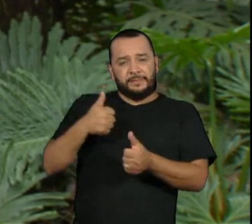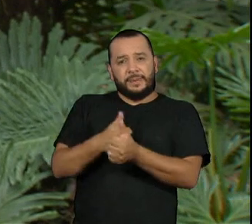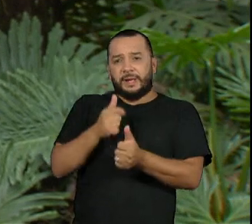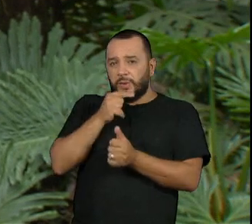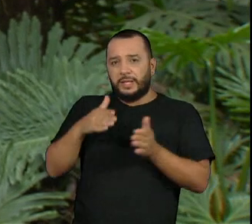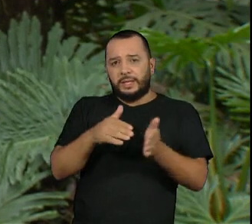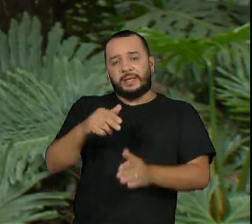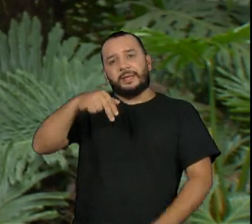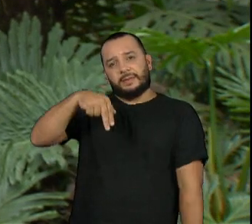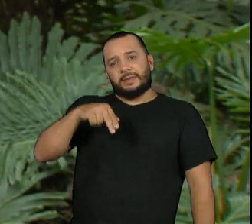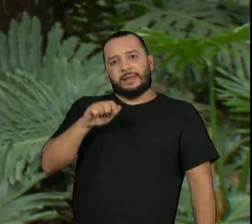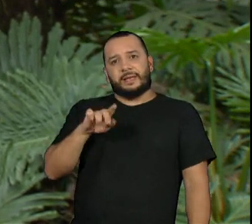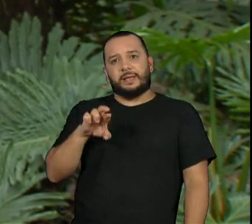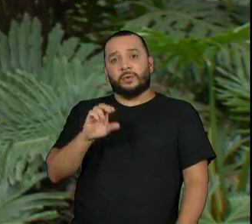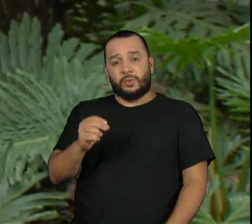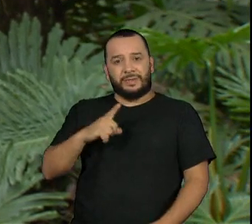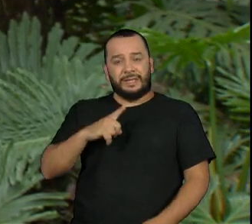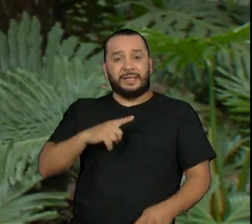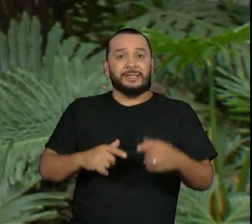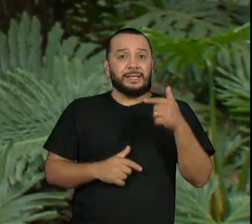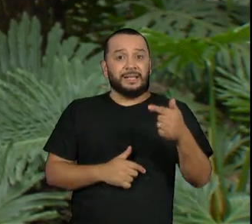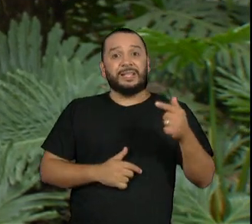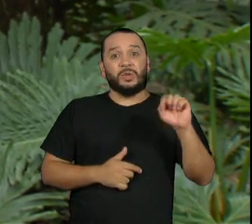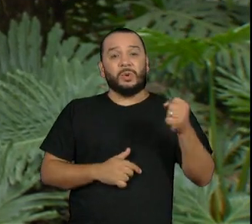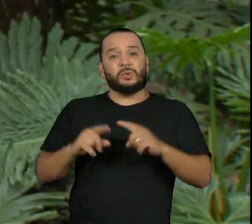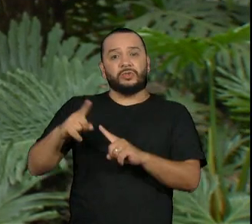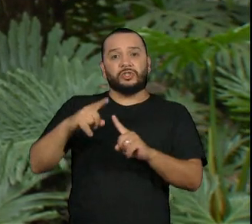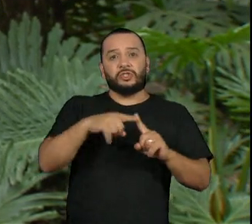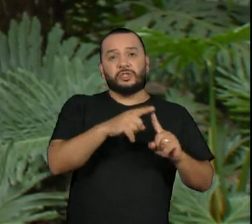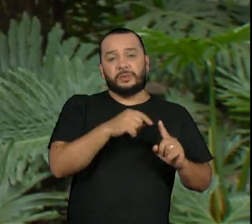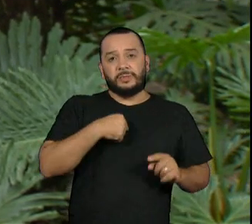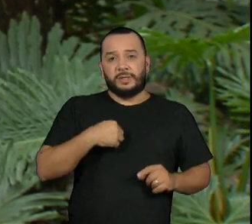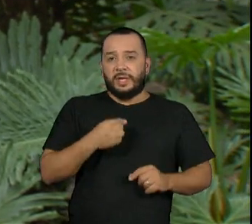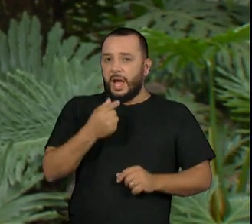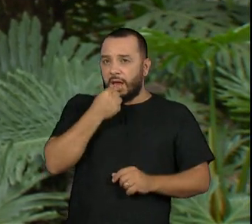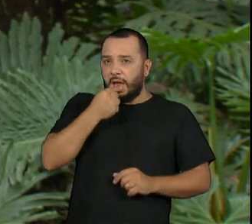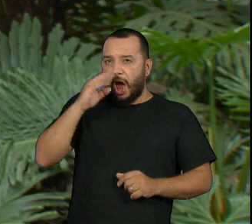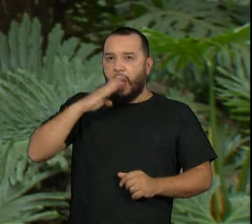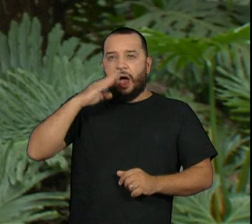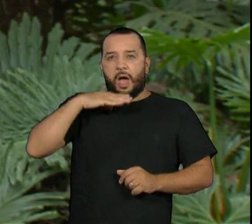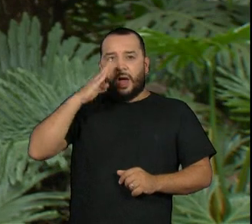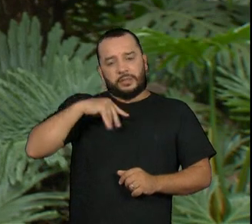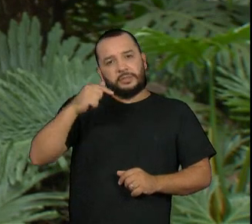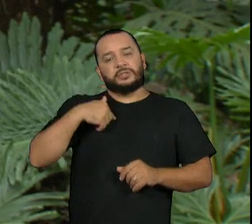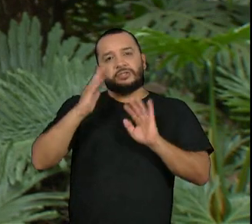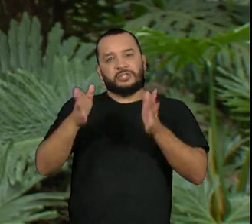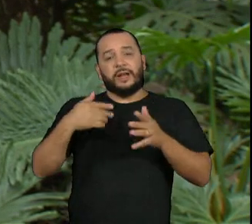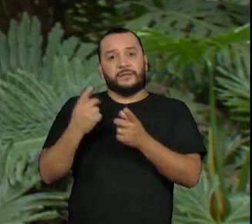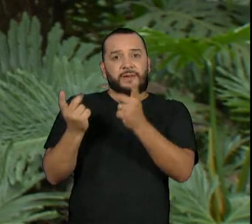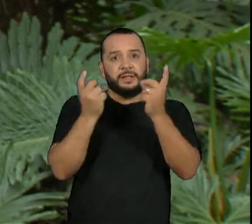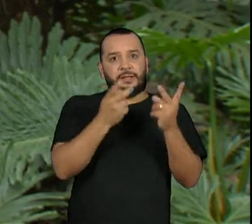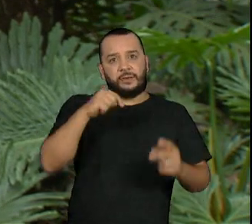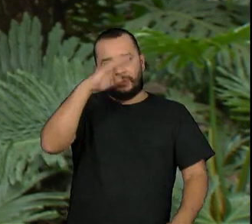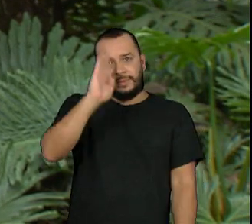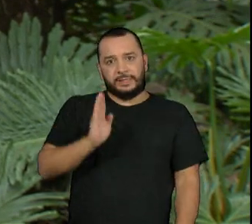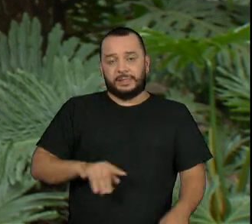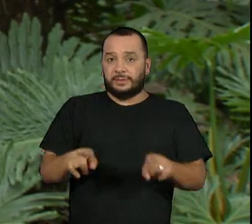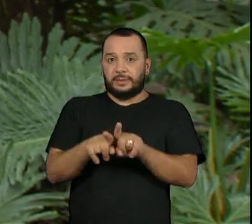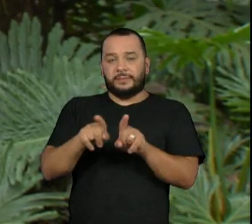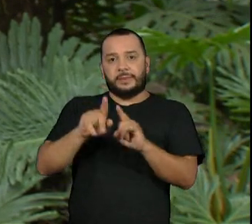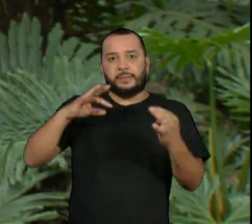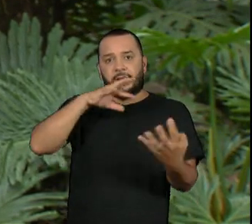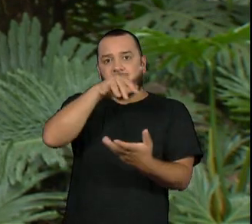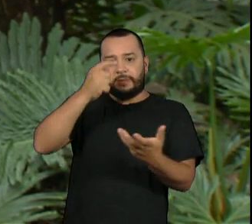78 variedades de pimenta. O produto conquistou o mercado nacional e internacional por meio da